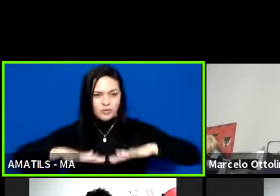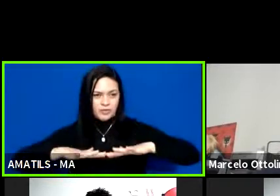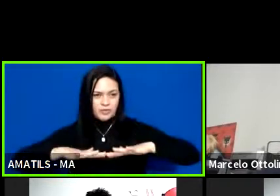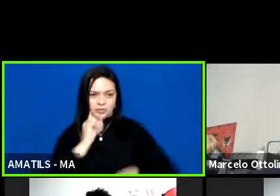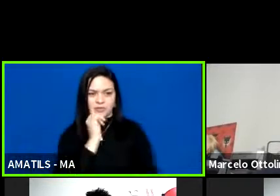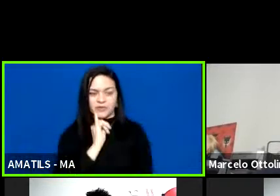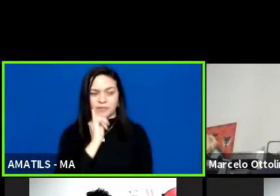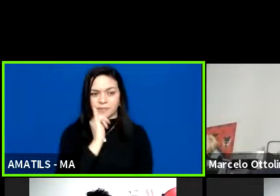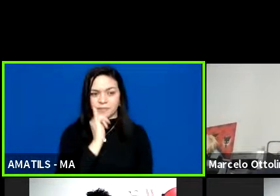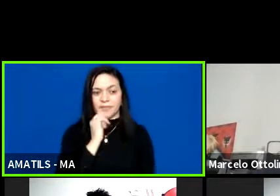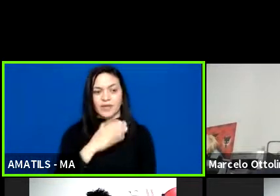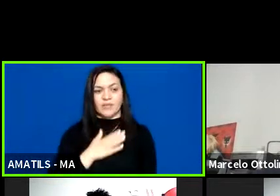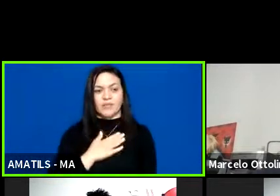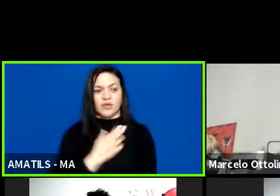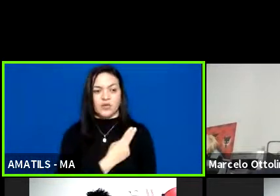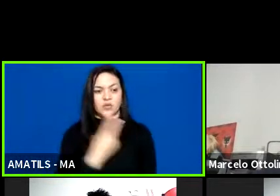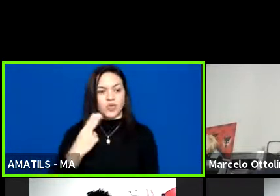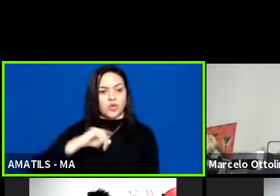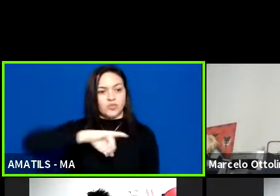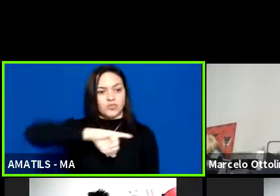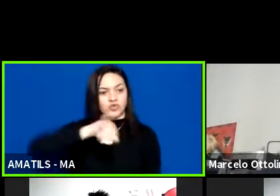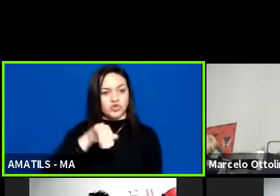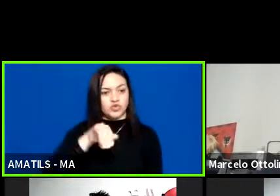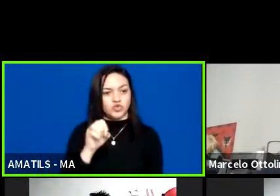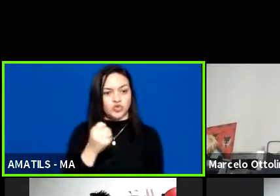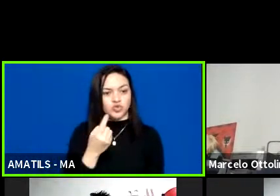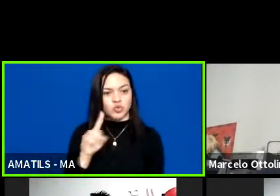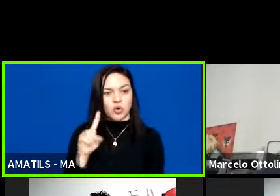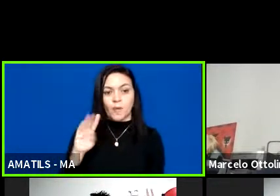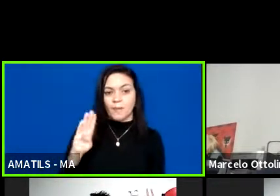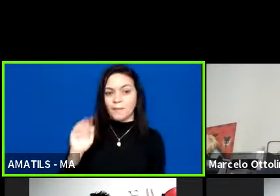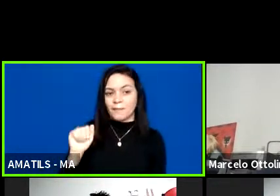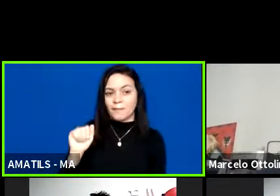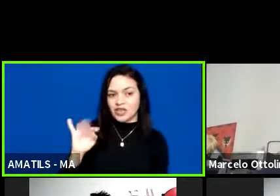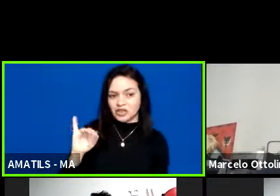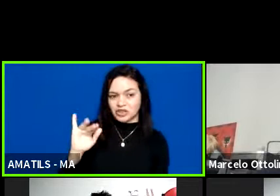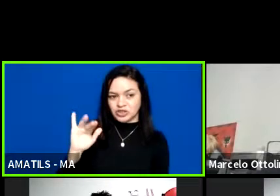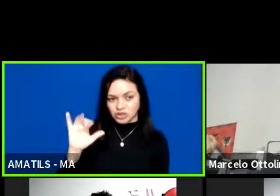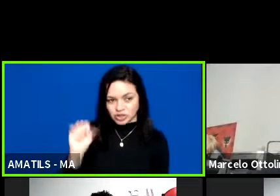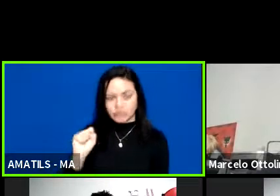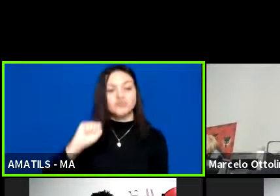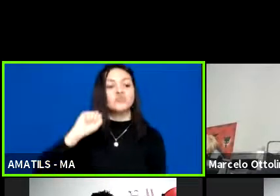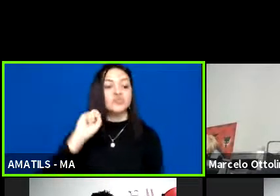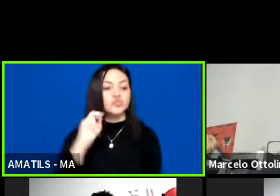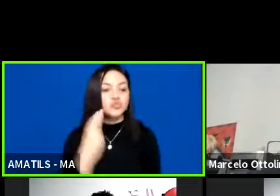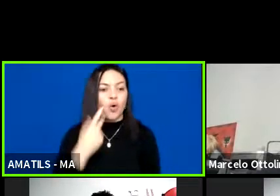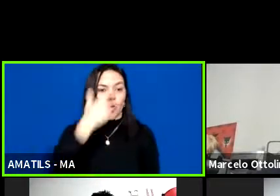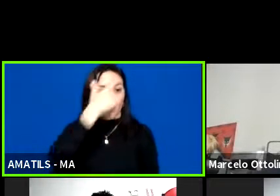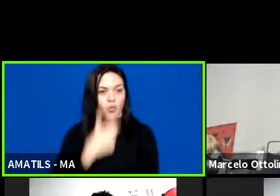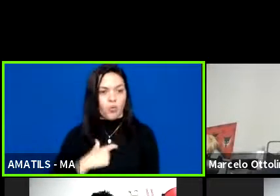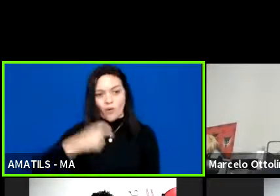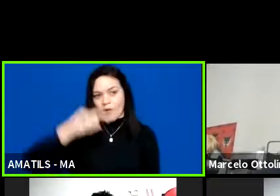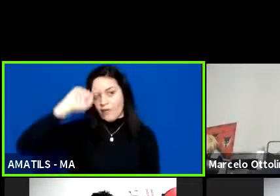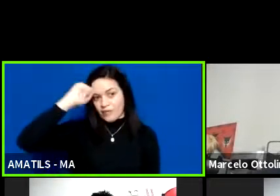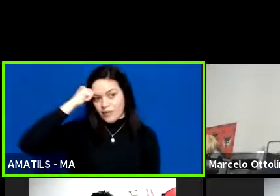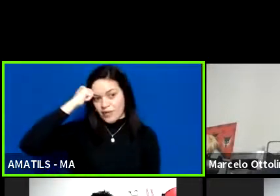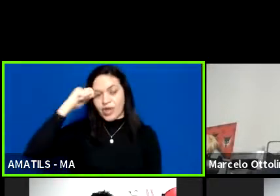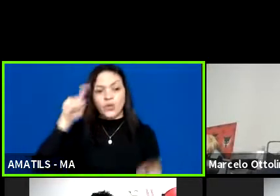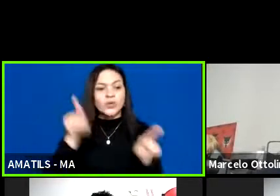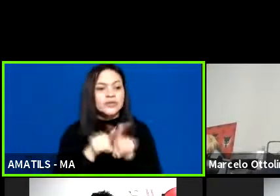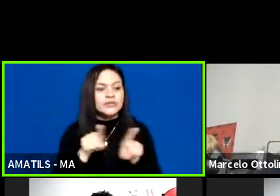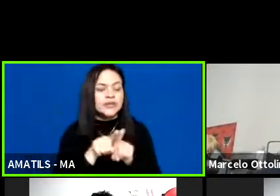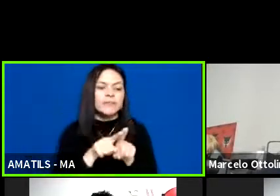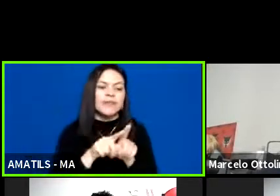sou negro e também cadeirante. Faço parte da associação